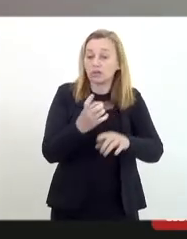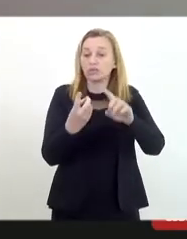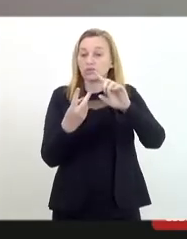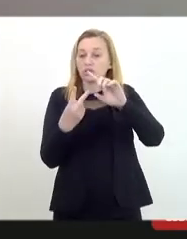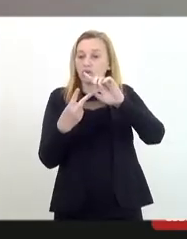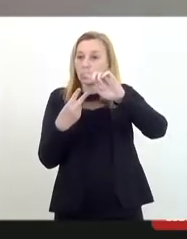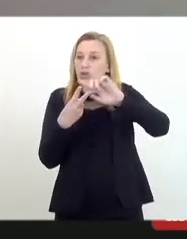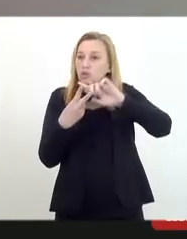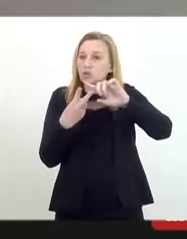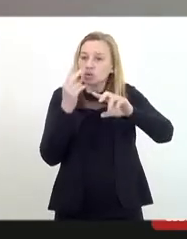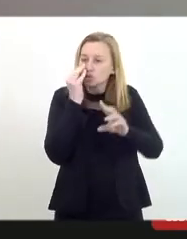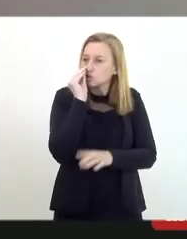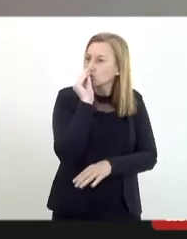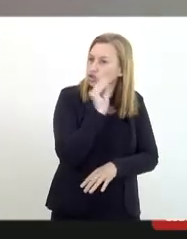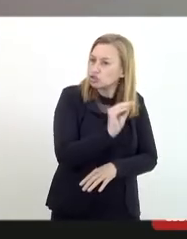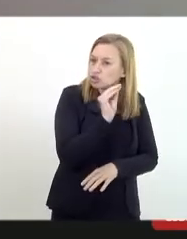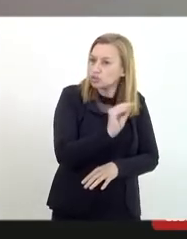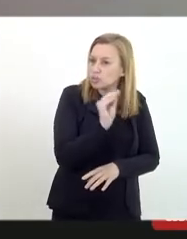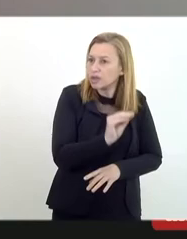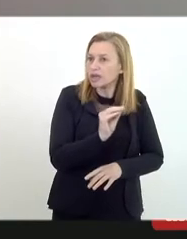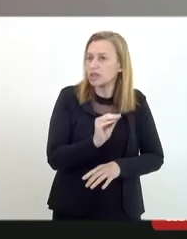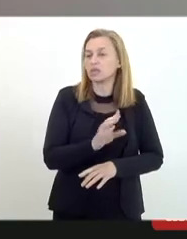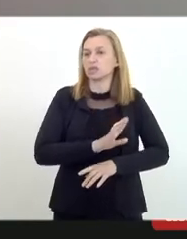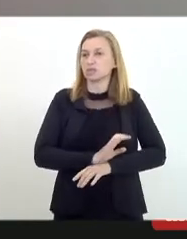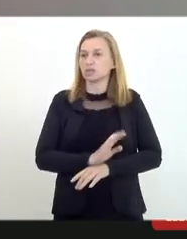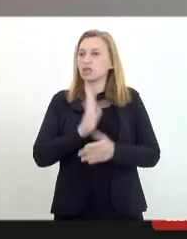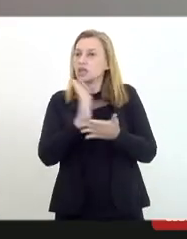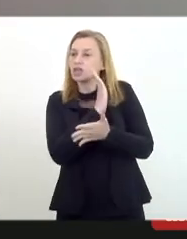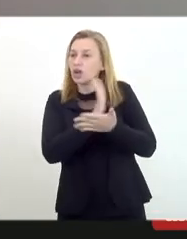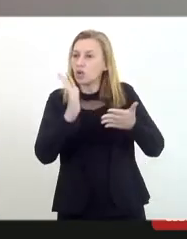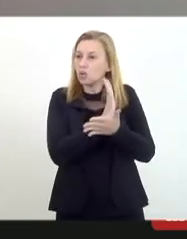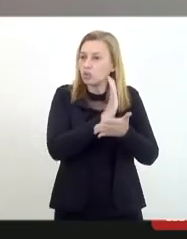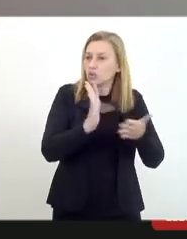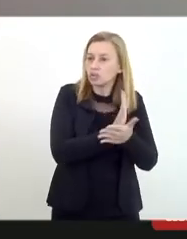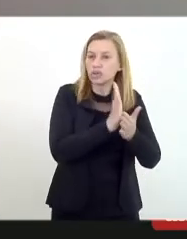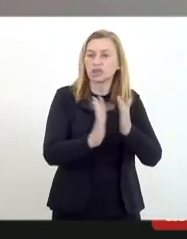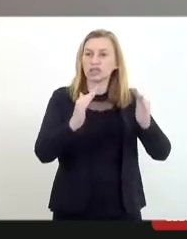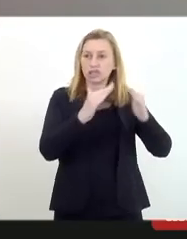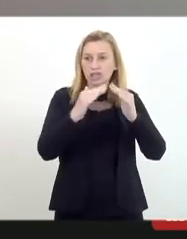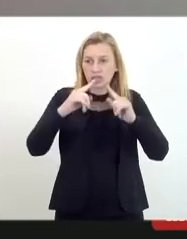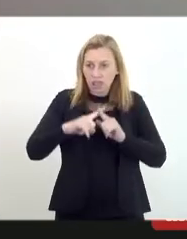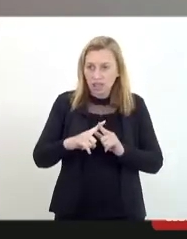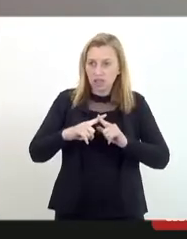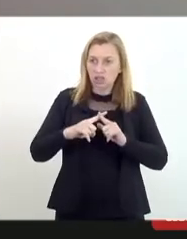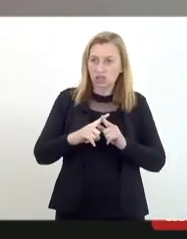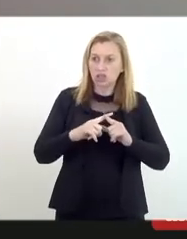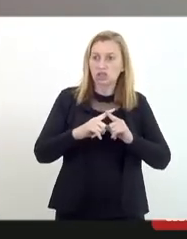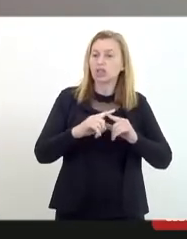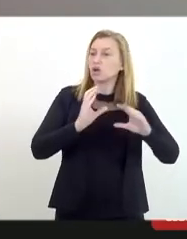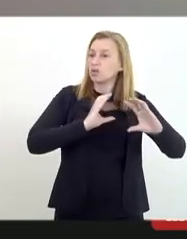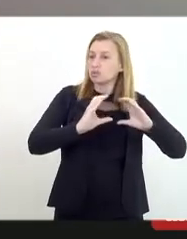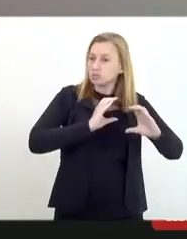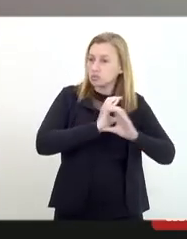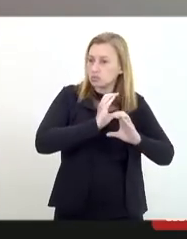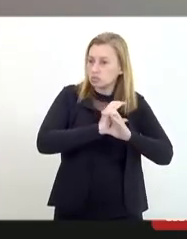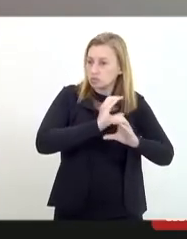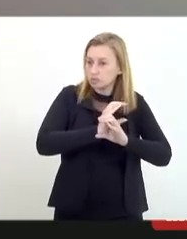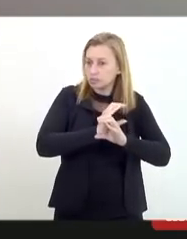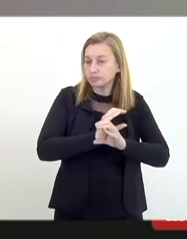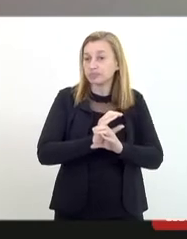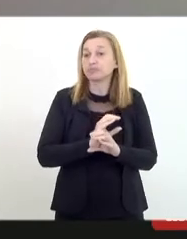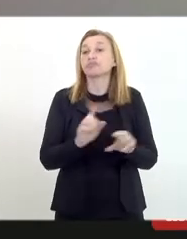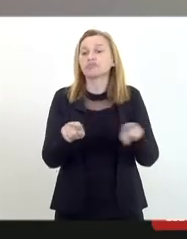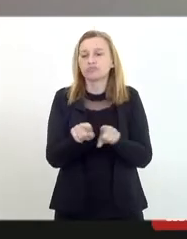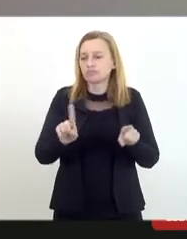muito difundido em algumas igrejas, mas também através do meio de comunicação, em terceiro lugar, nós